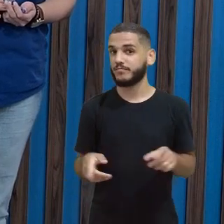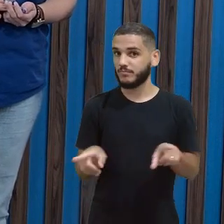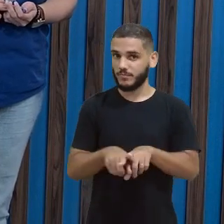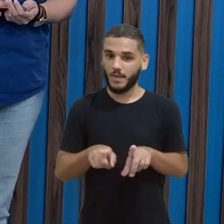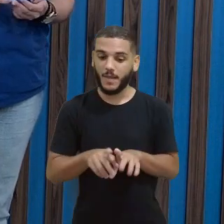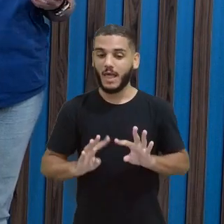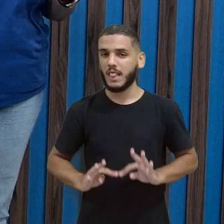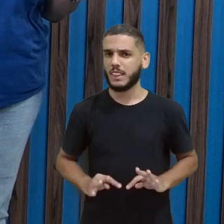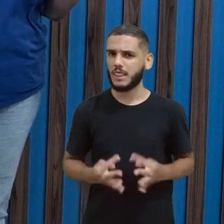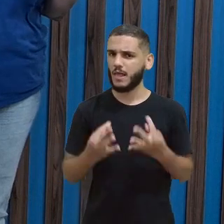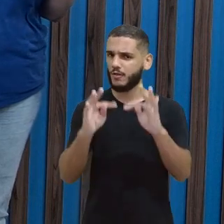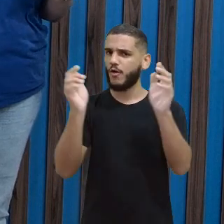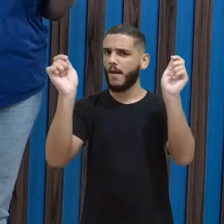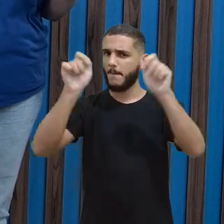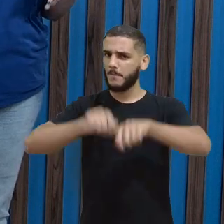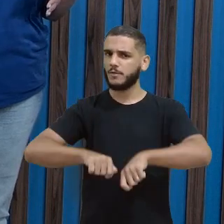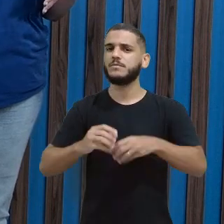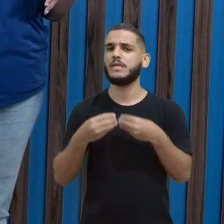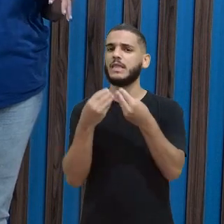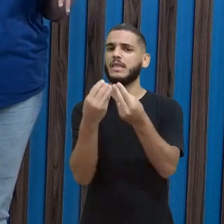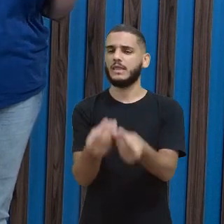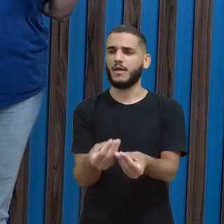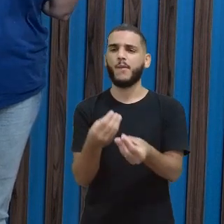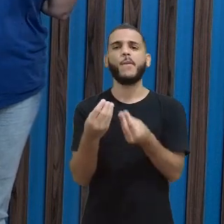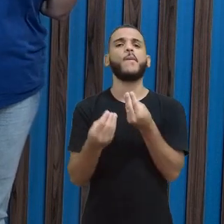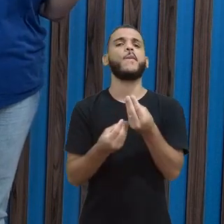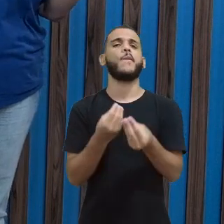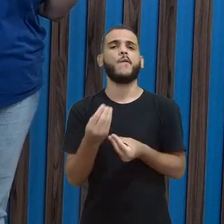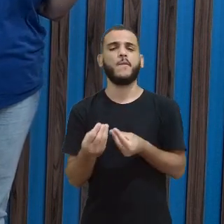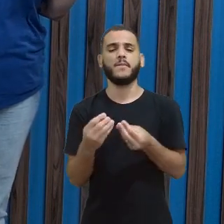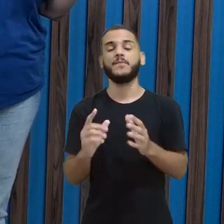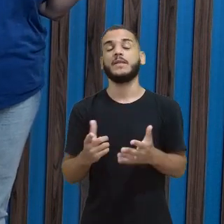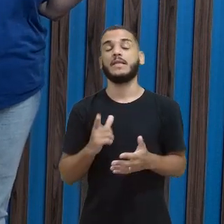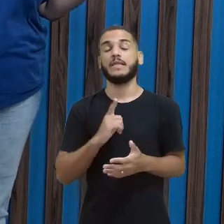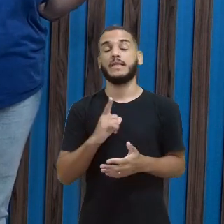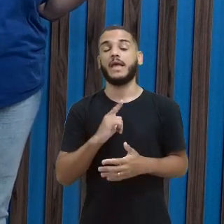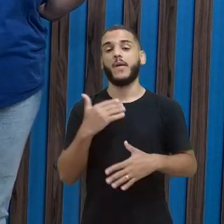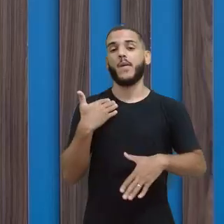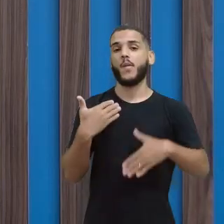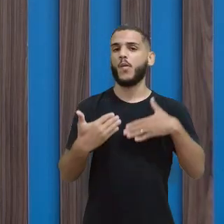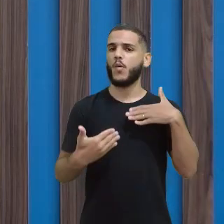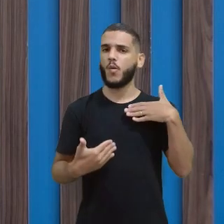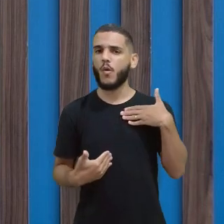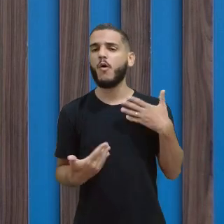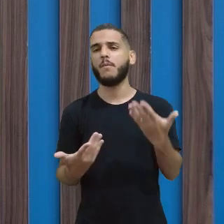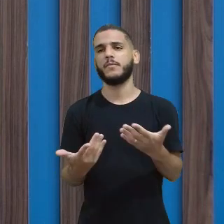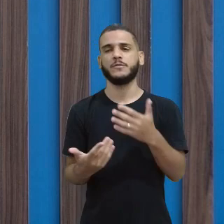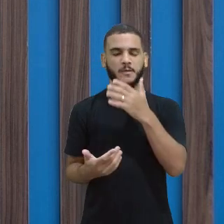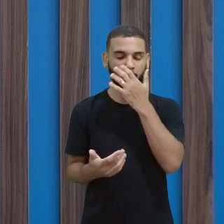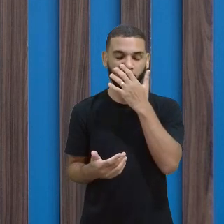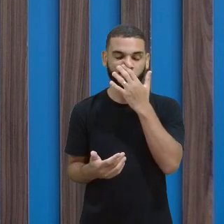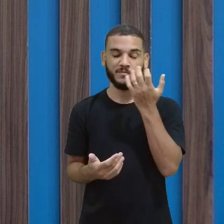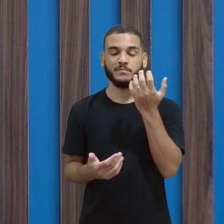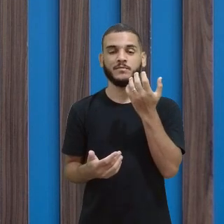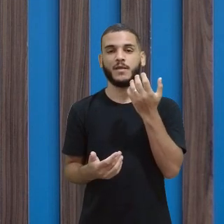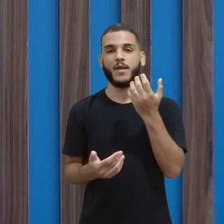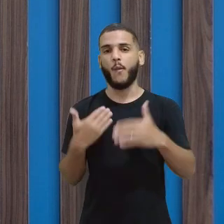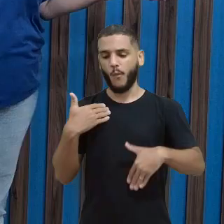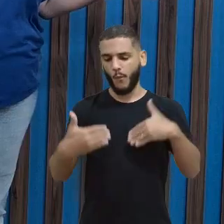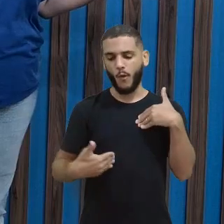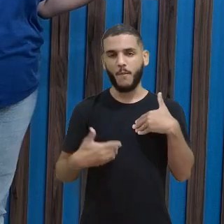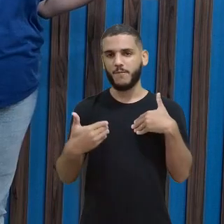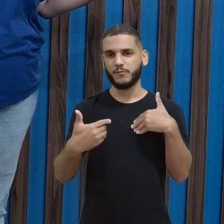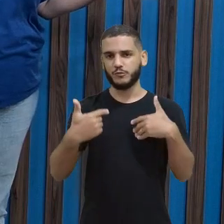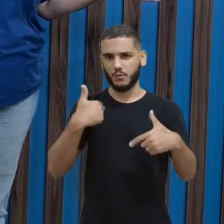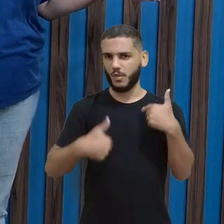né, professora, trouxe para a gente essa questão, né, de corpos que são artificiais, que emitem luz, para que a gente tenha até o maior